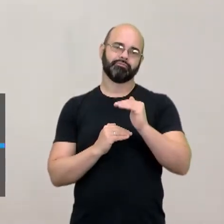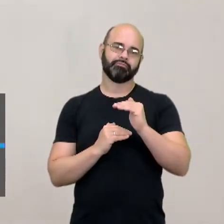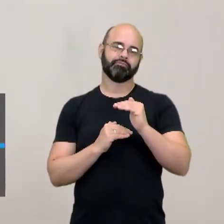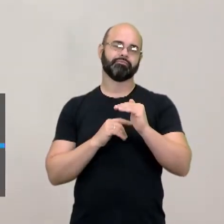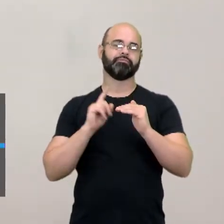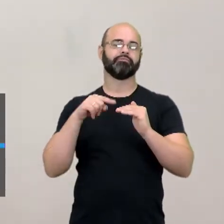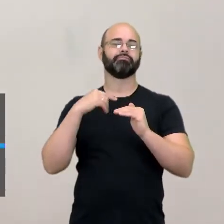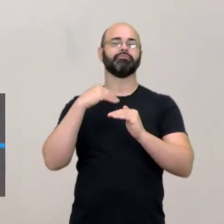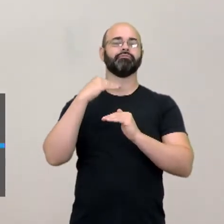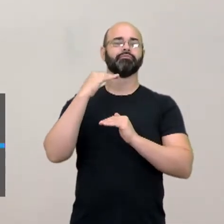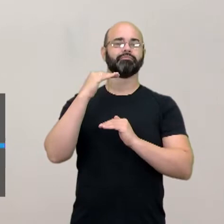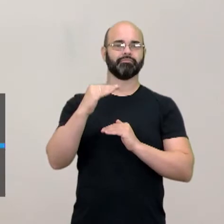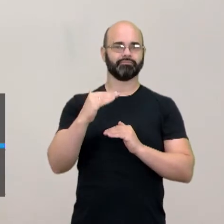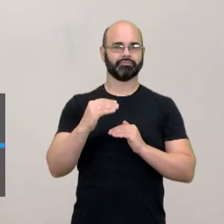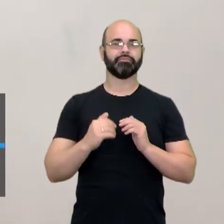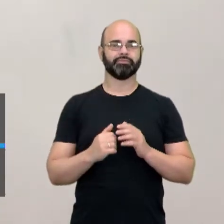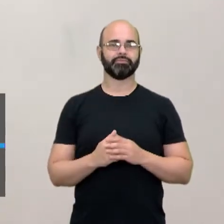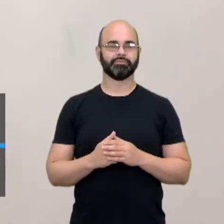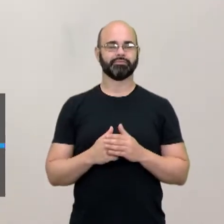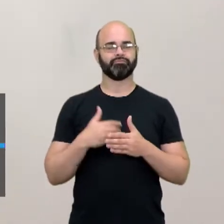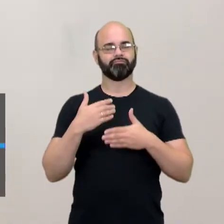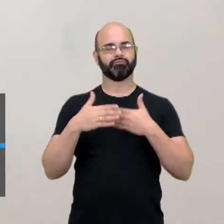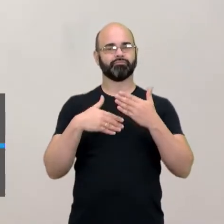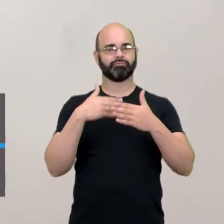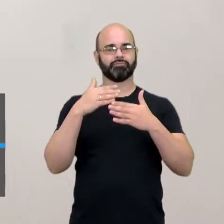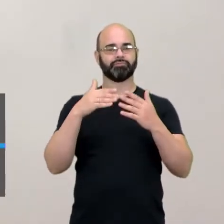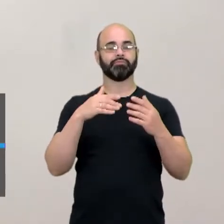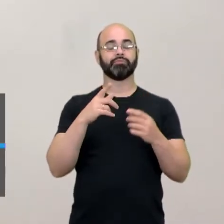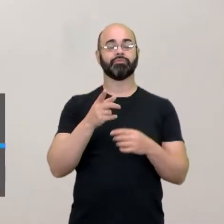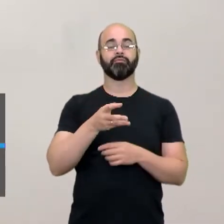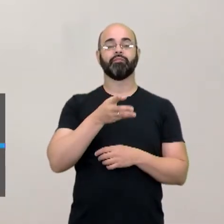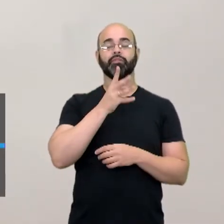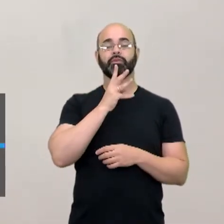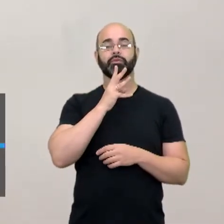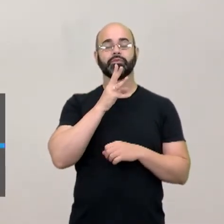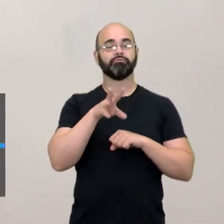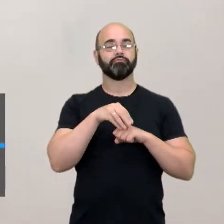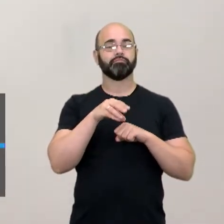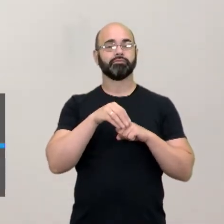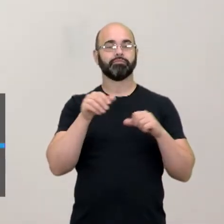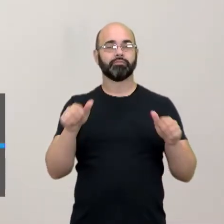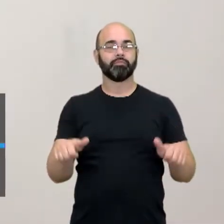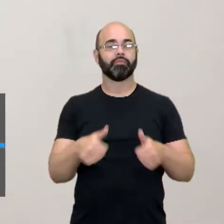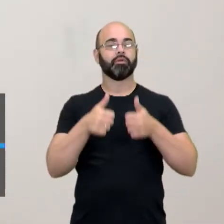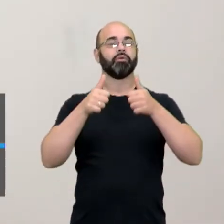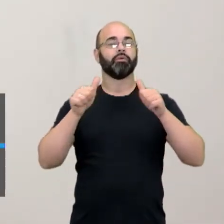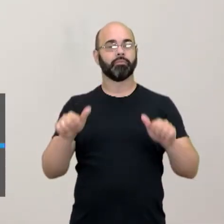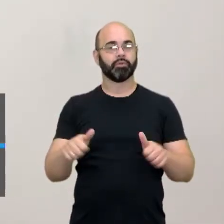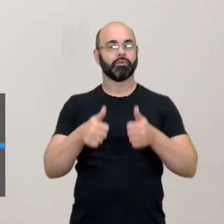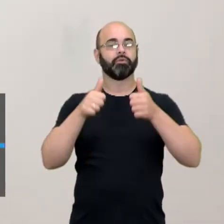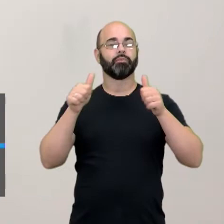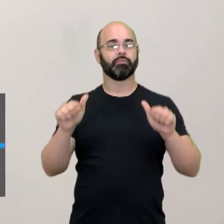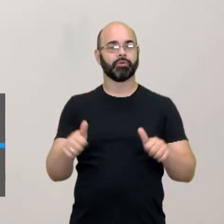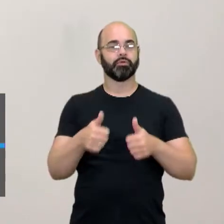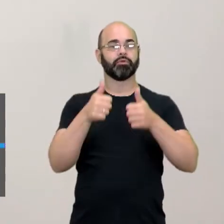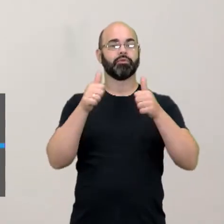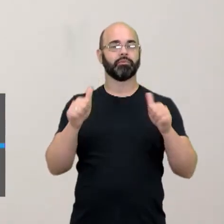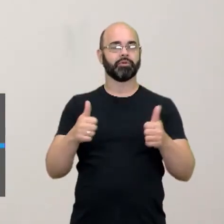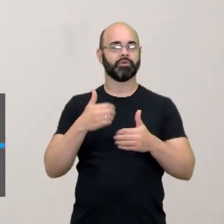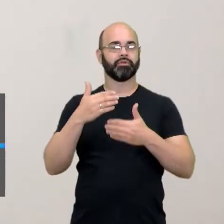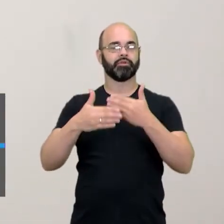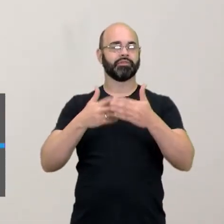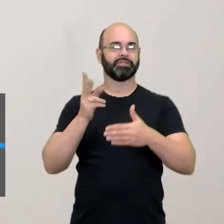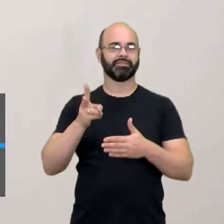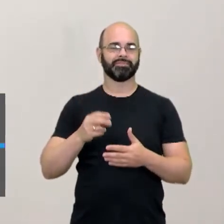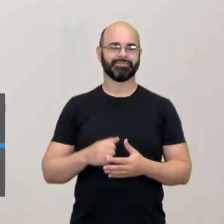o seu patamar em direção a conhecimentos cada vez mais sofisticados. Cada vez mais sofisticados.